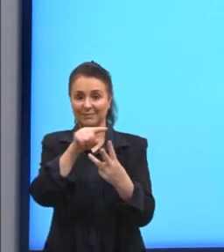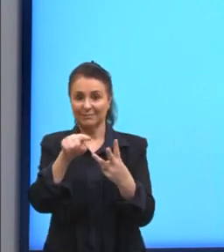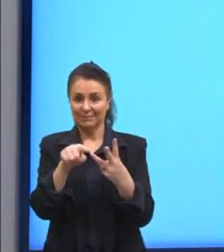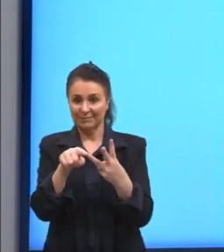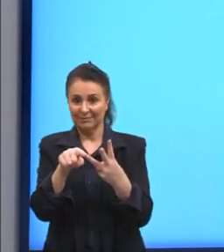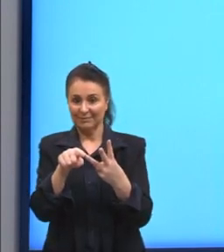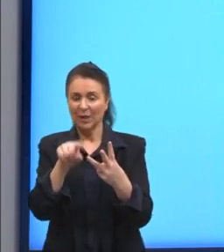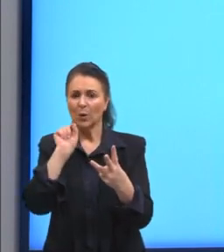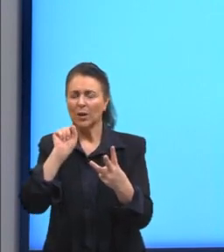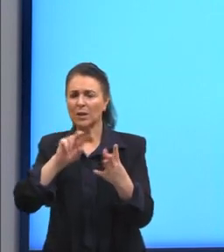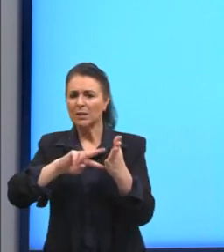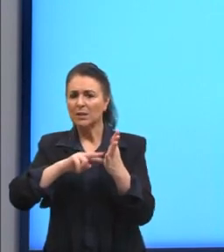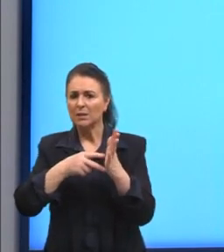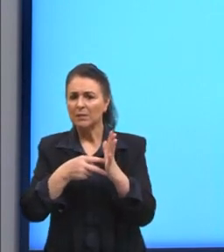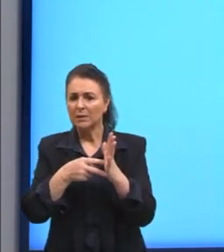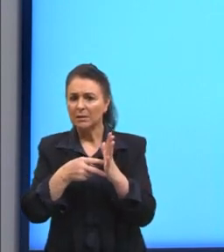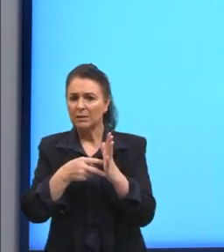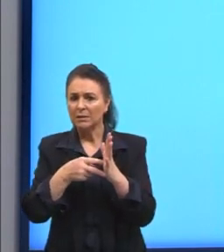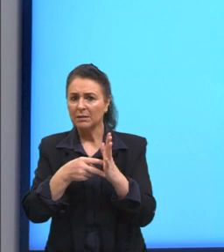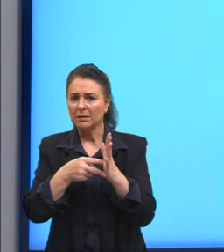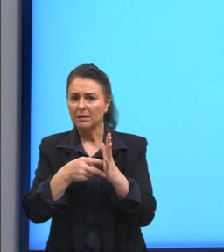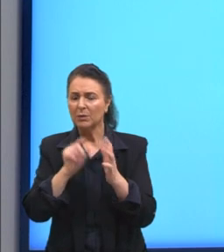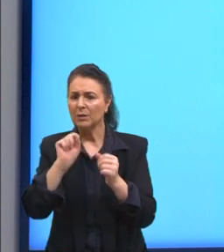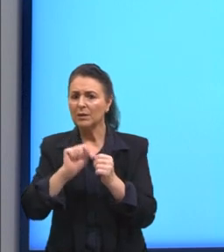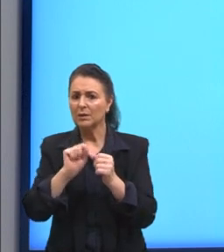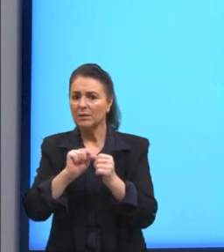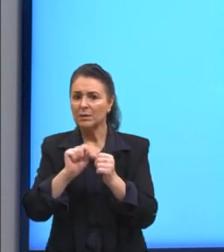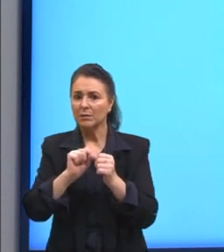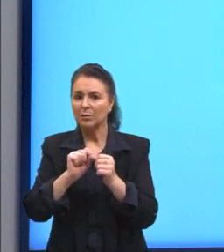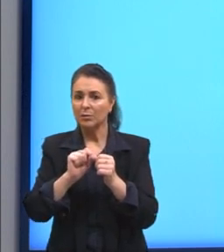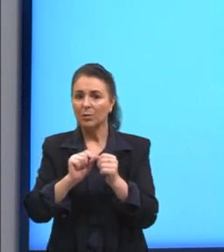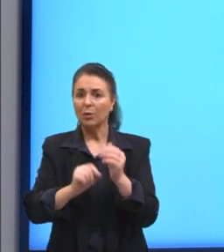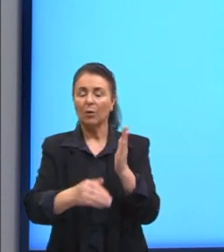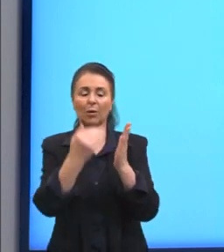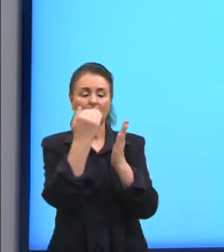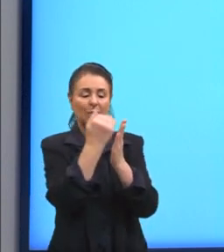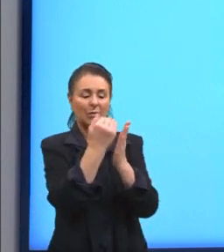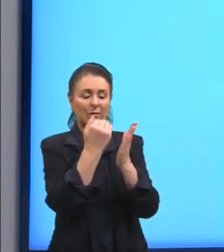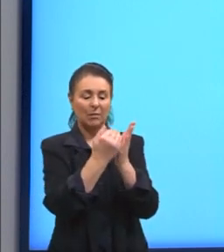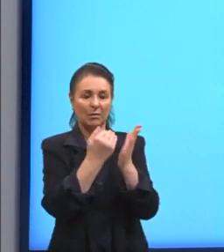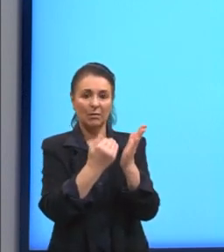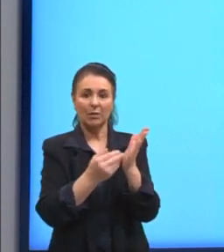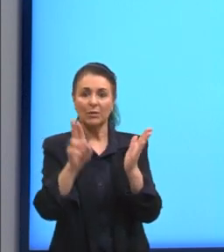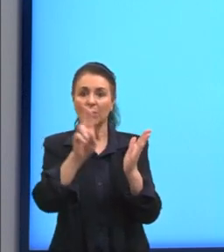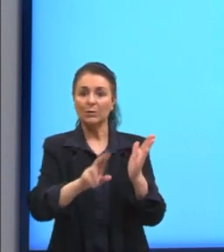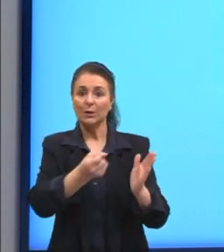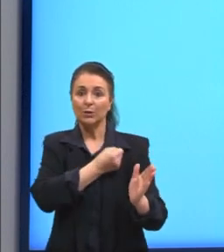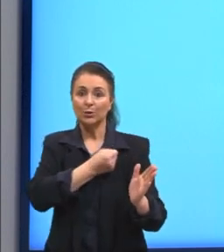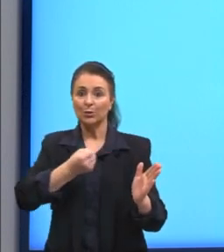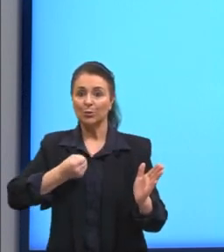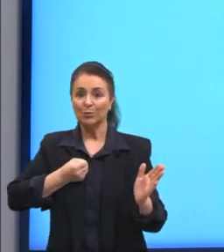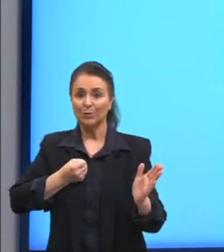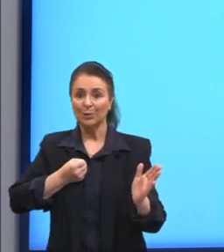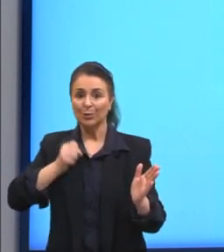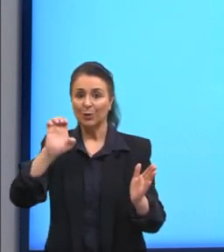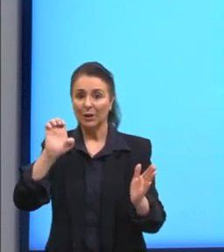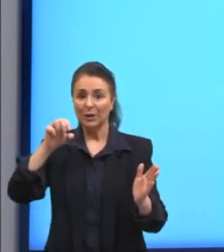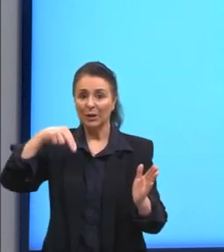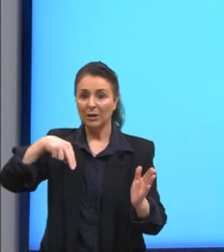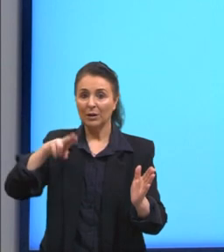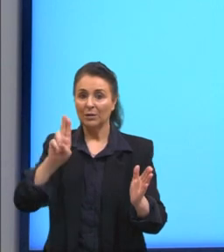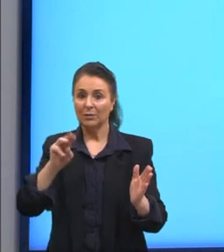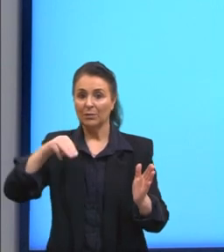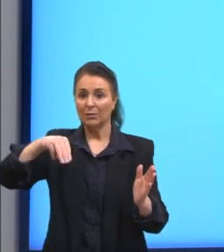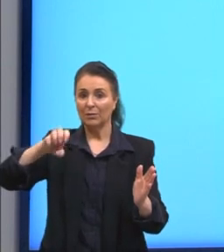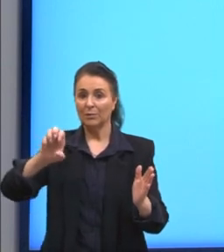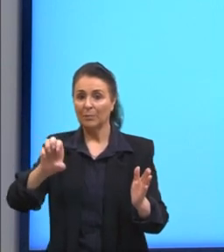O que isso daqui está fazendo? Enumerando quais são esses ideais. É como se eu